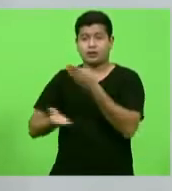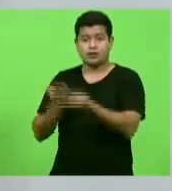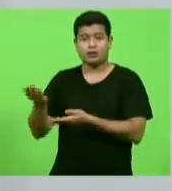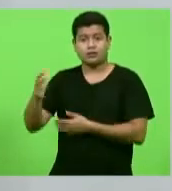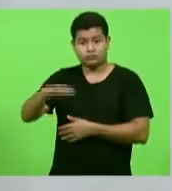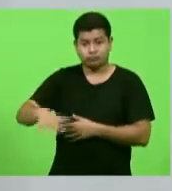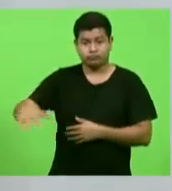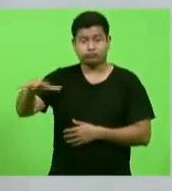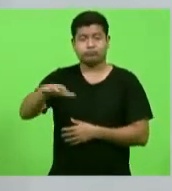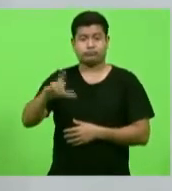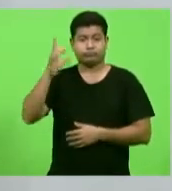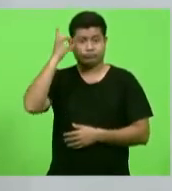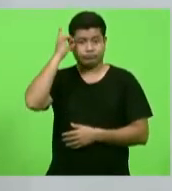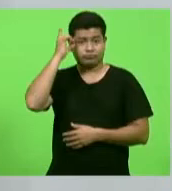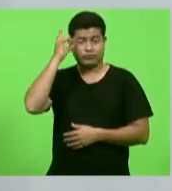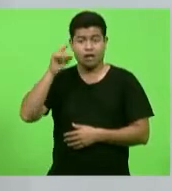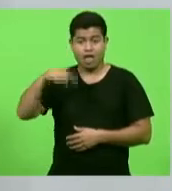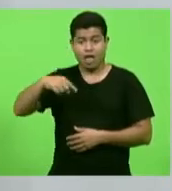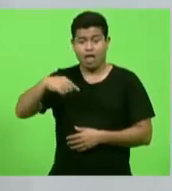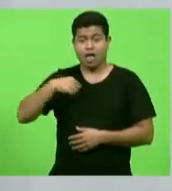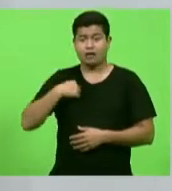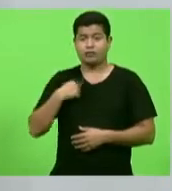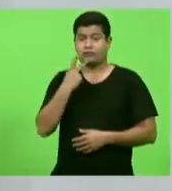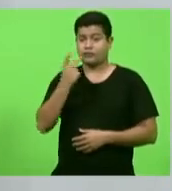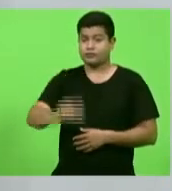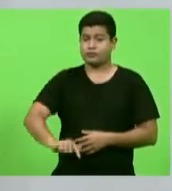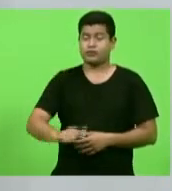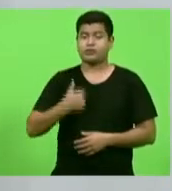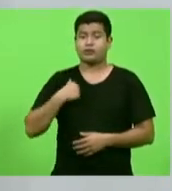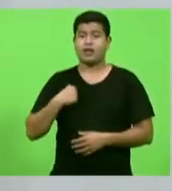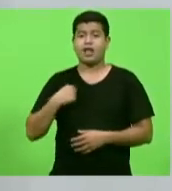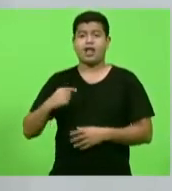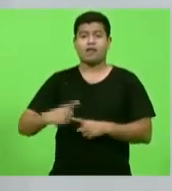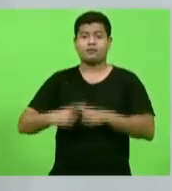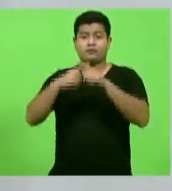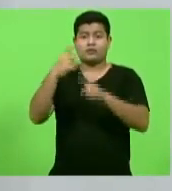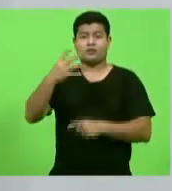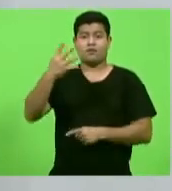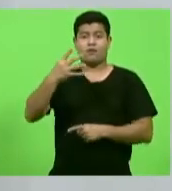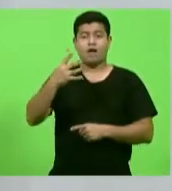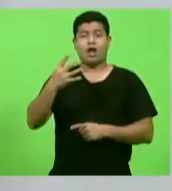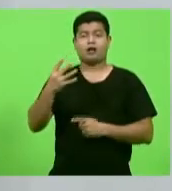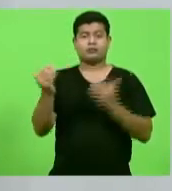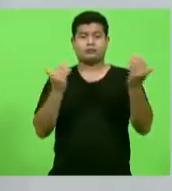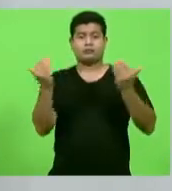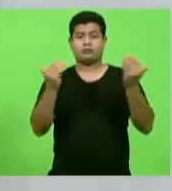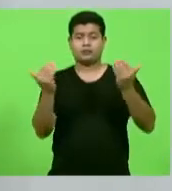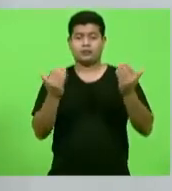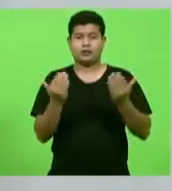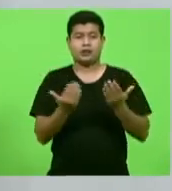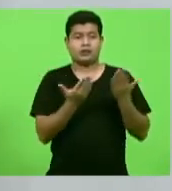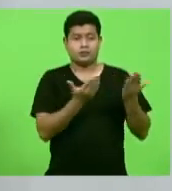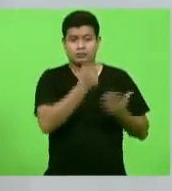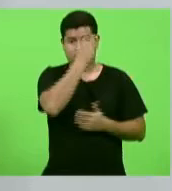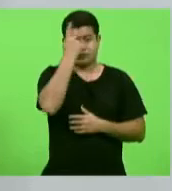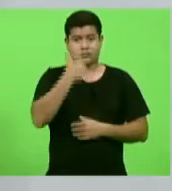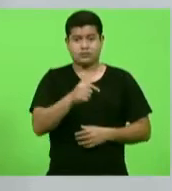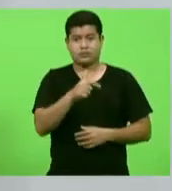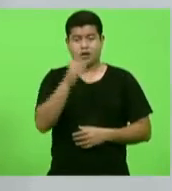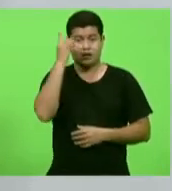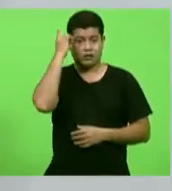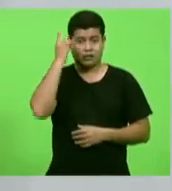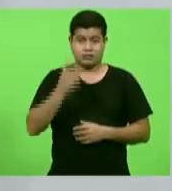repito é mais vulnerável, quatro vezes mais vulnerável do que uma pessoa sem síndrome de Down.